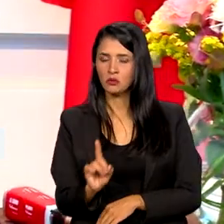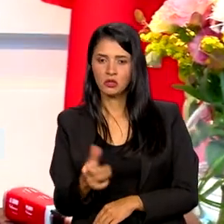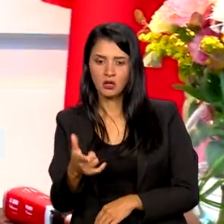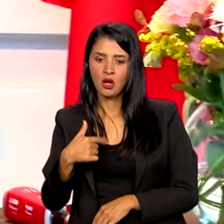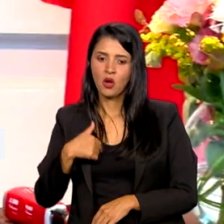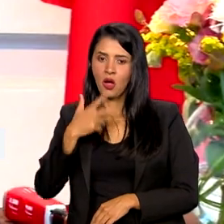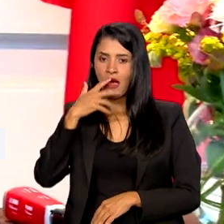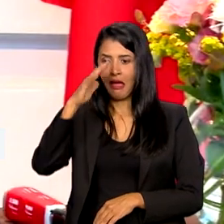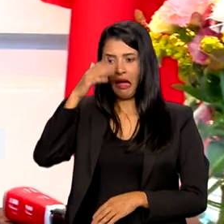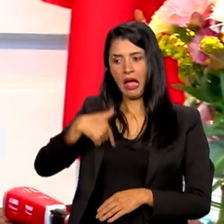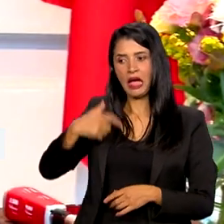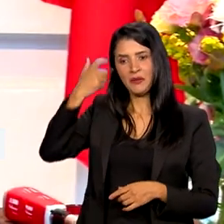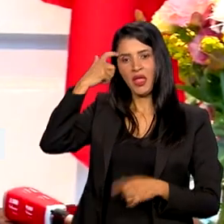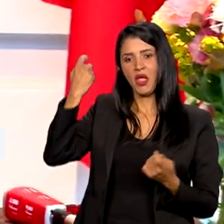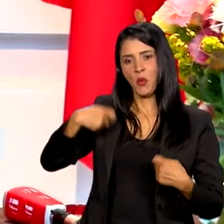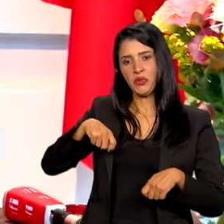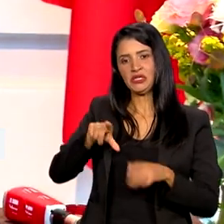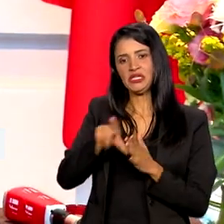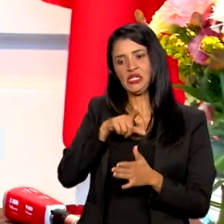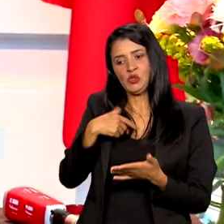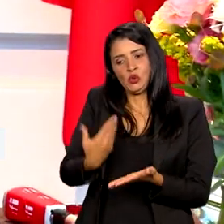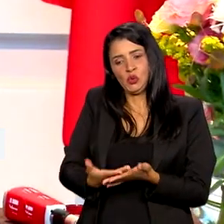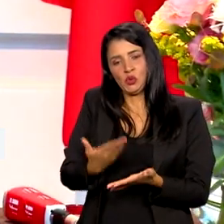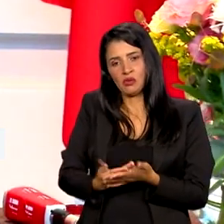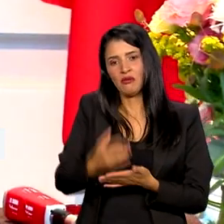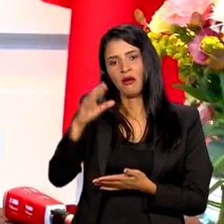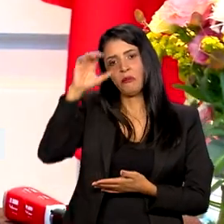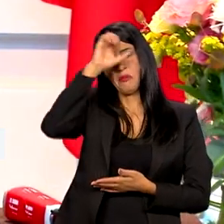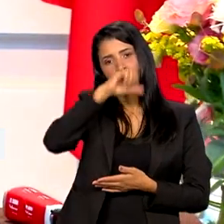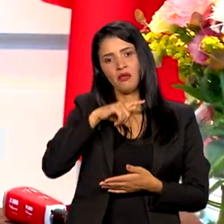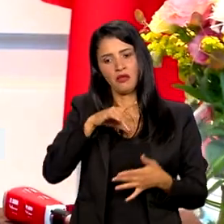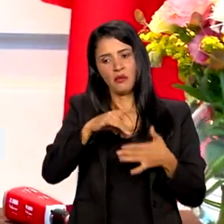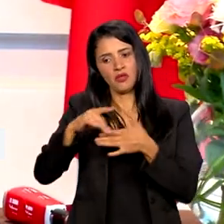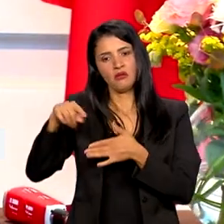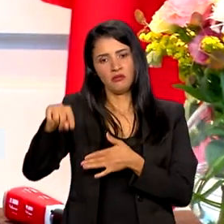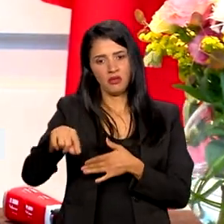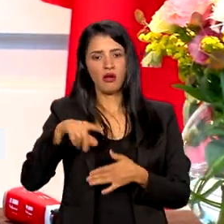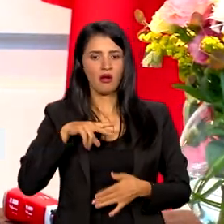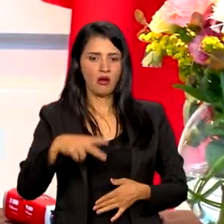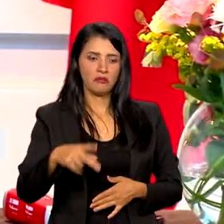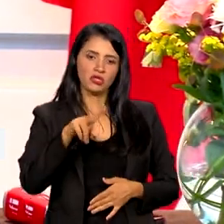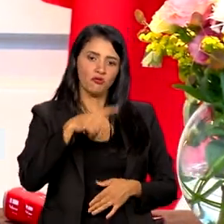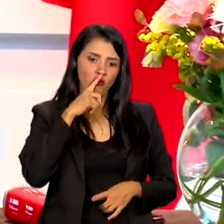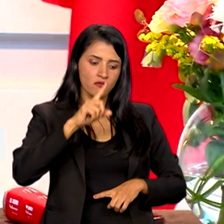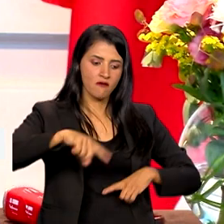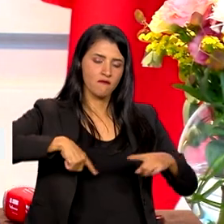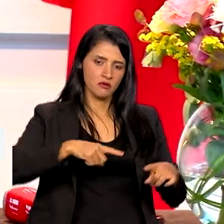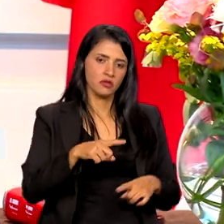que, olha, essa tese eu preciso estudar mais, preciso aprender e trazer um pouco para cá, foi um grande avanço.